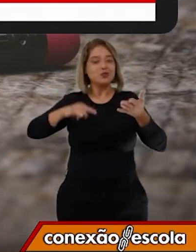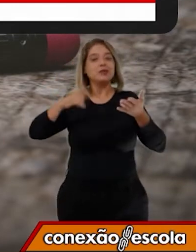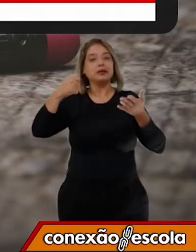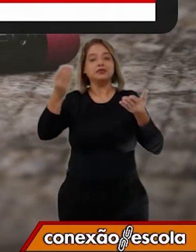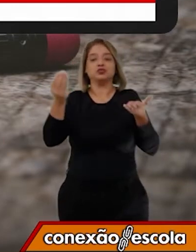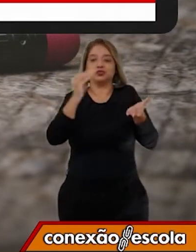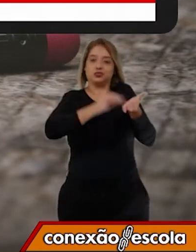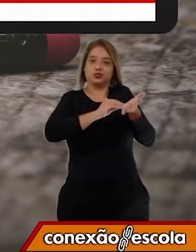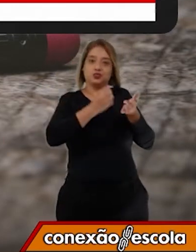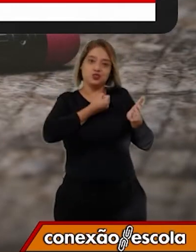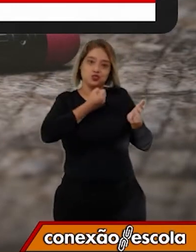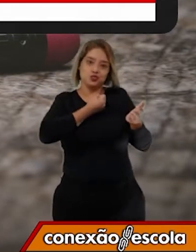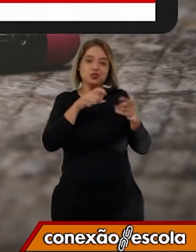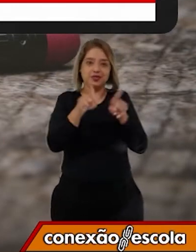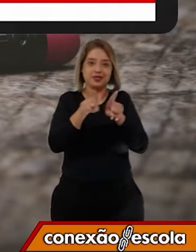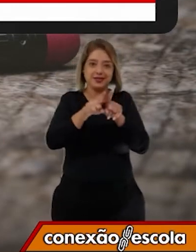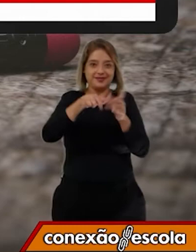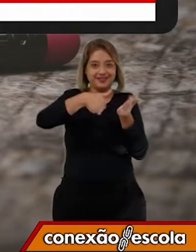CPF aqui.